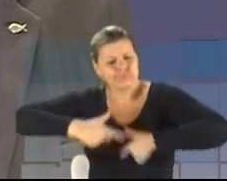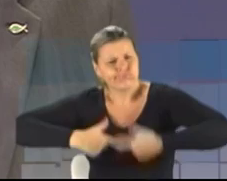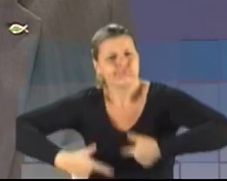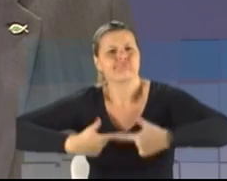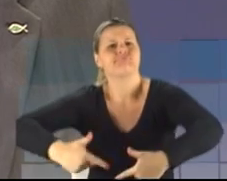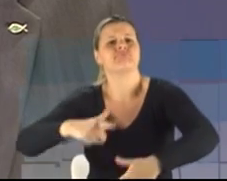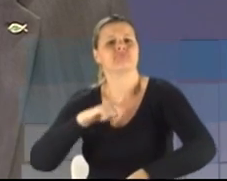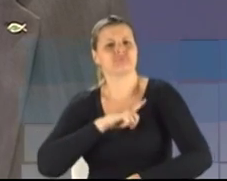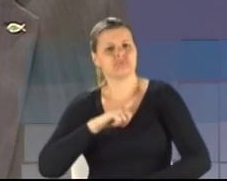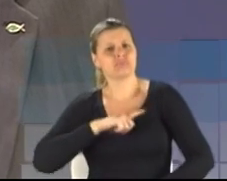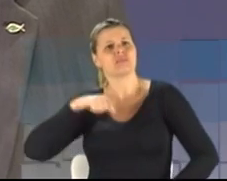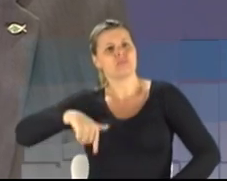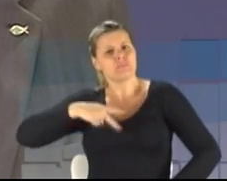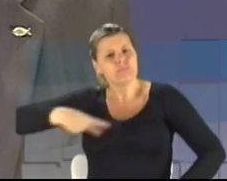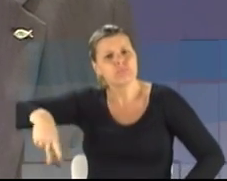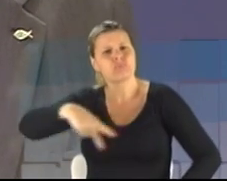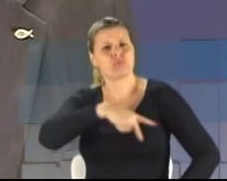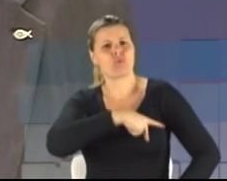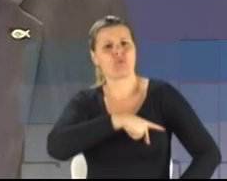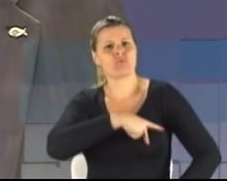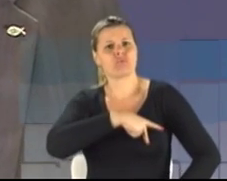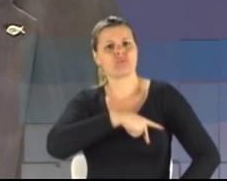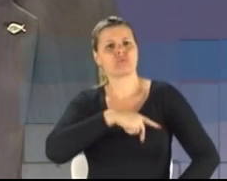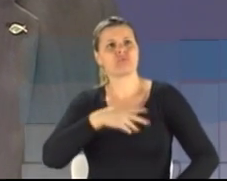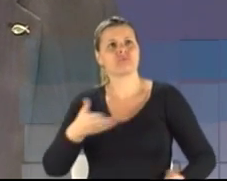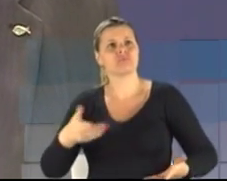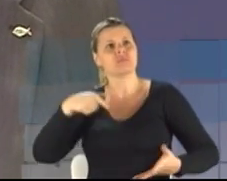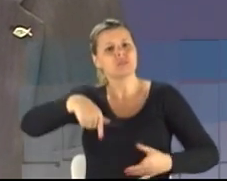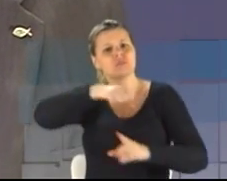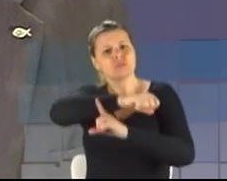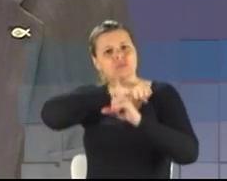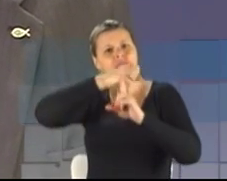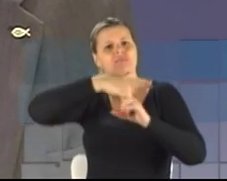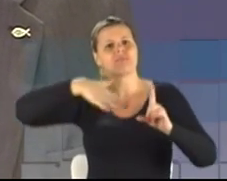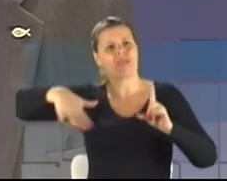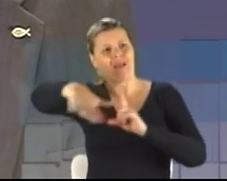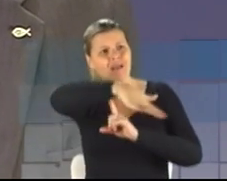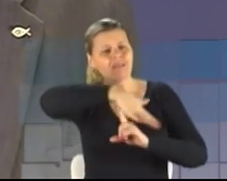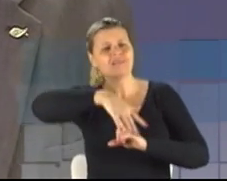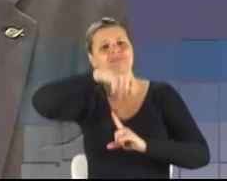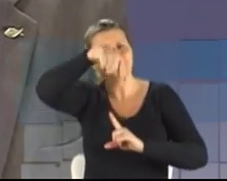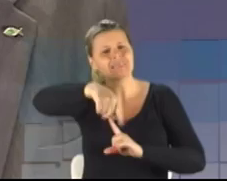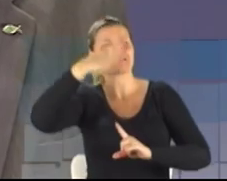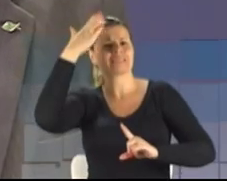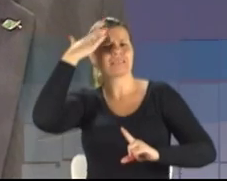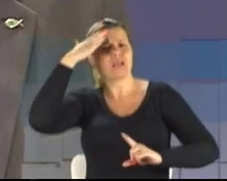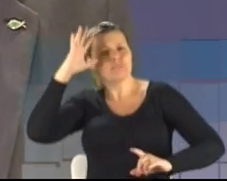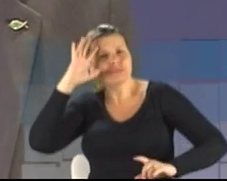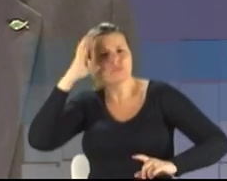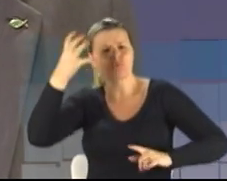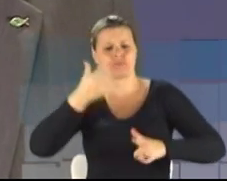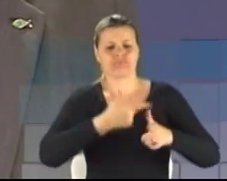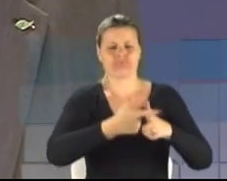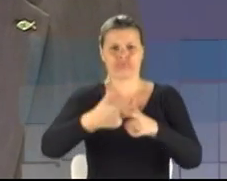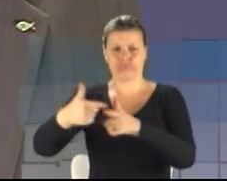é um povo que a sociedade gaúcha, ela sabe resolver os seus problemas.